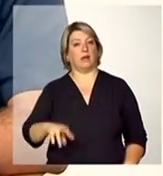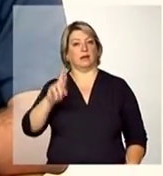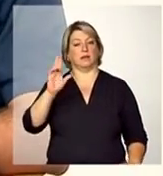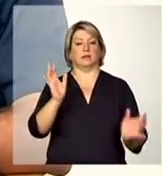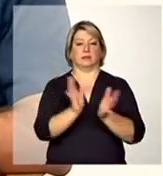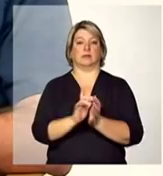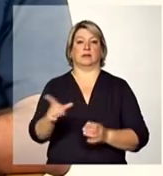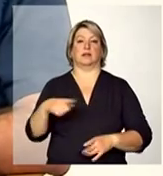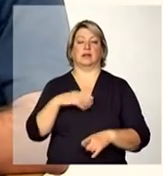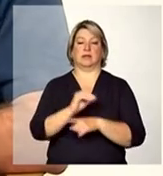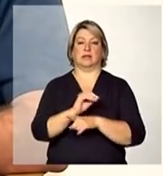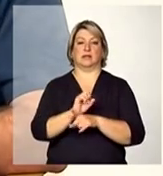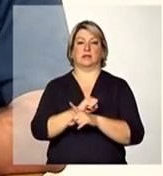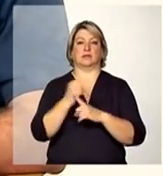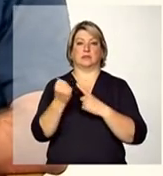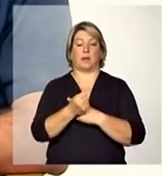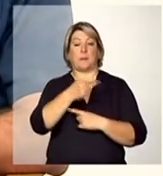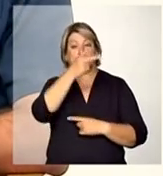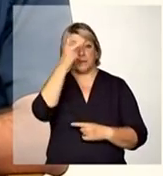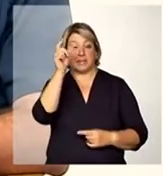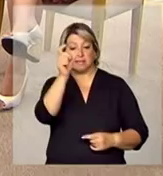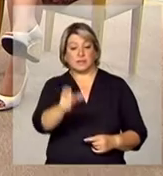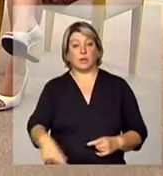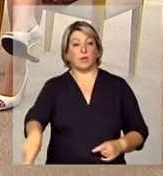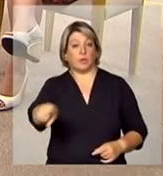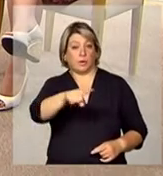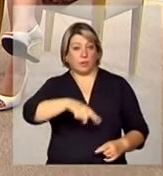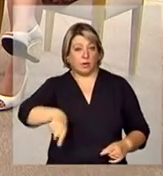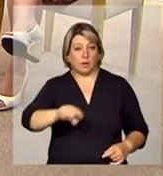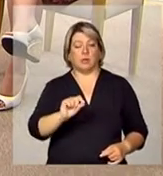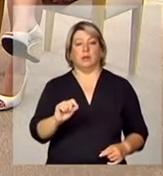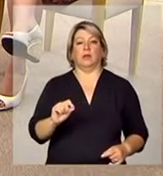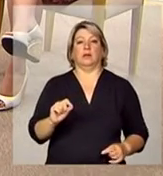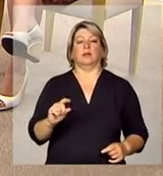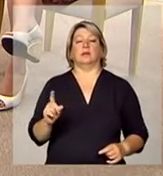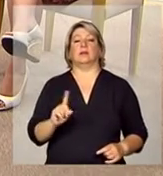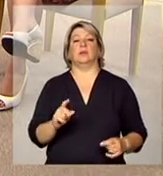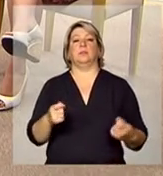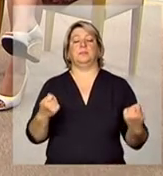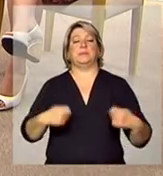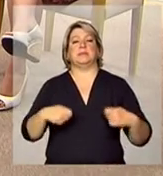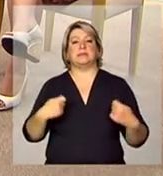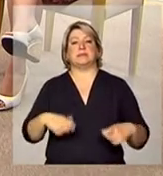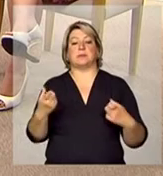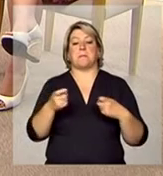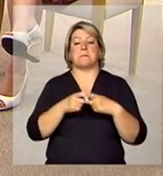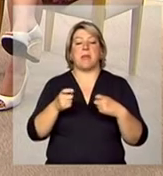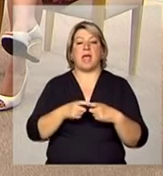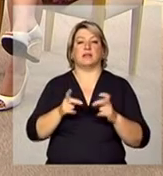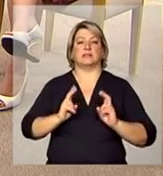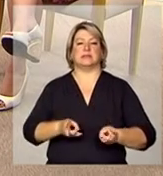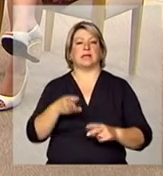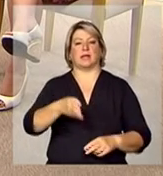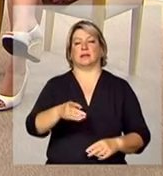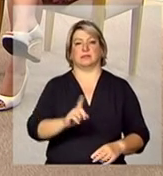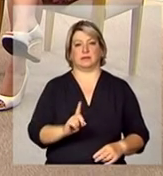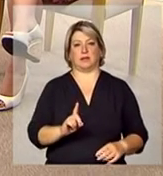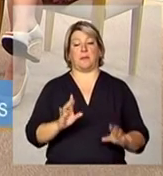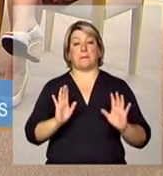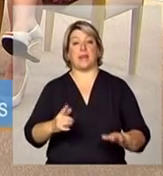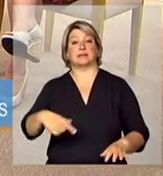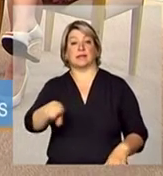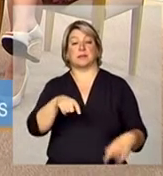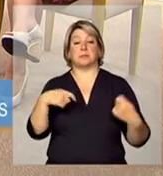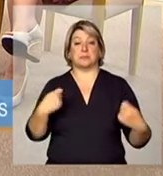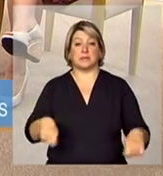social a gente está falando de pessoas que elas não necessariamente precisam de um atendimento médico constante e que elas necessitam